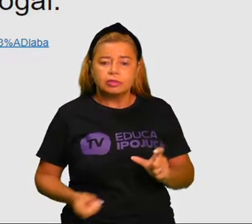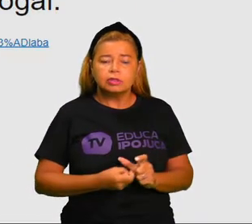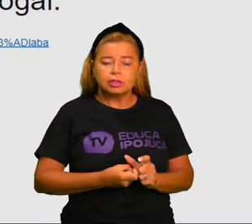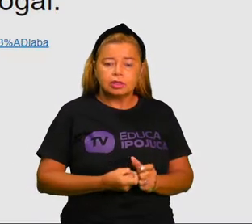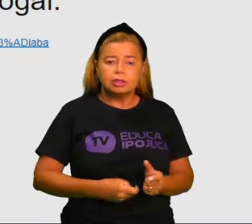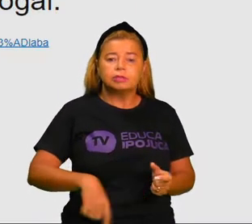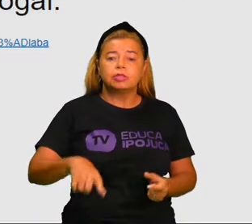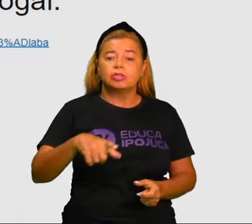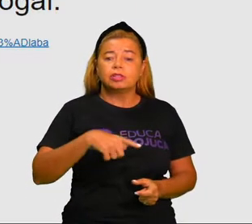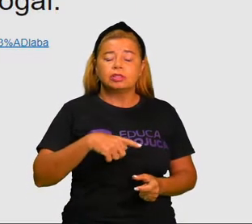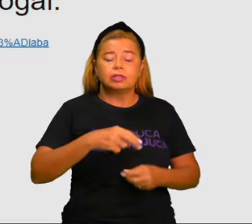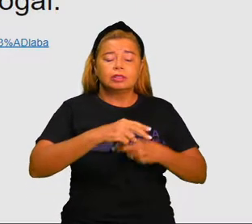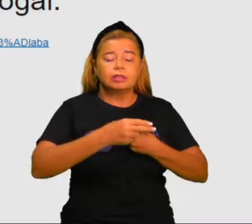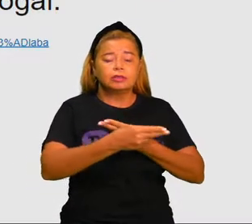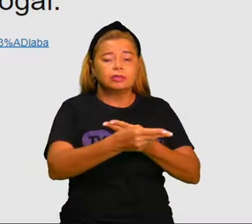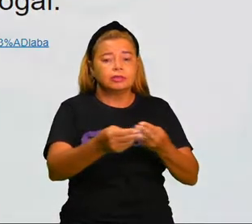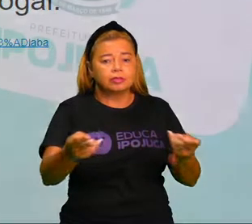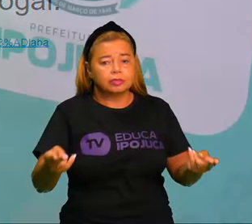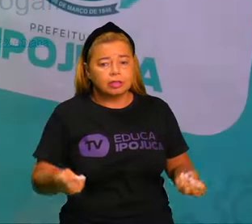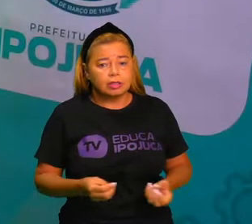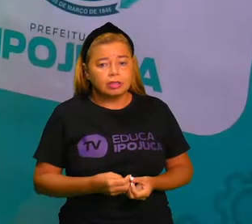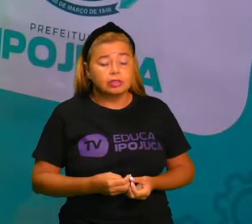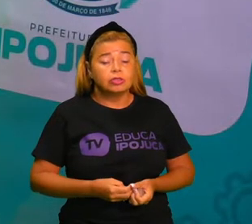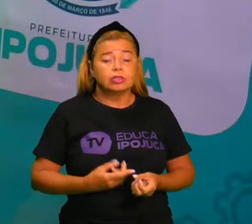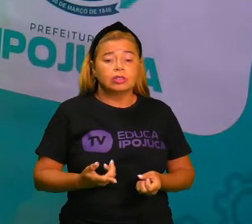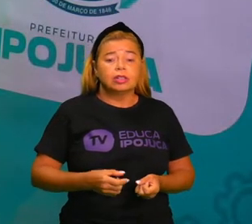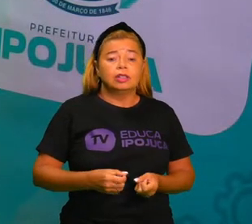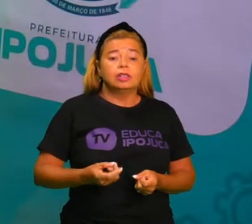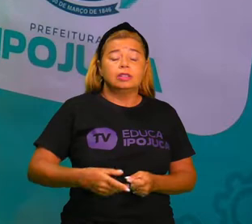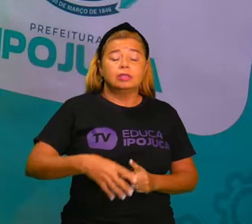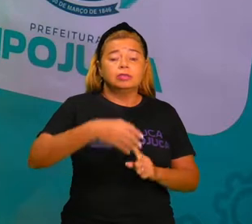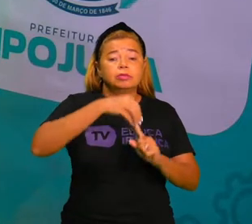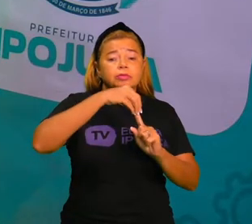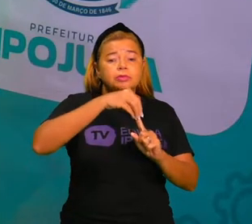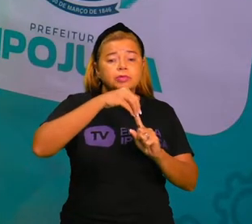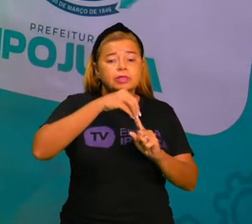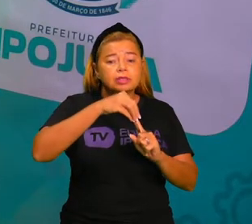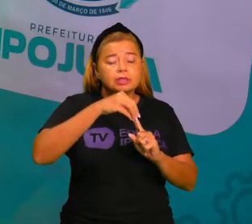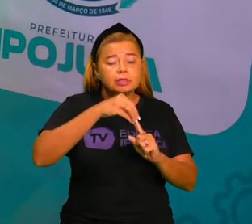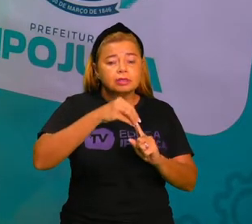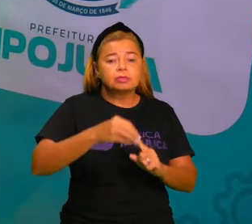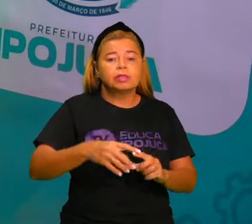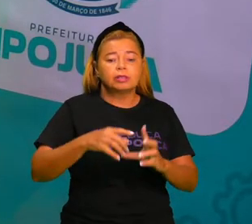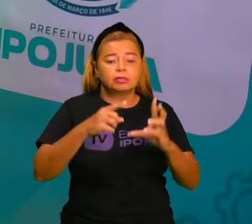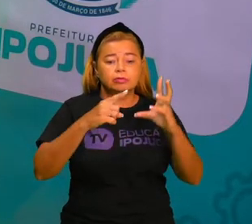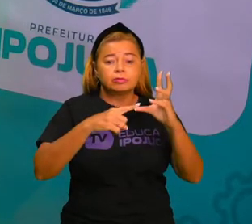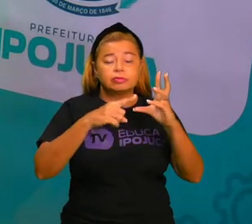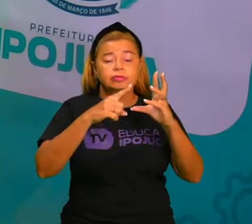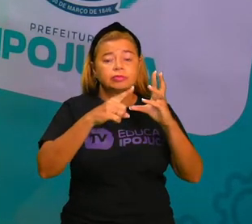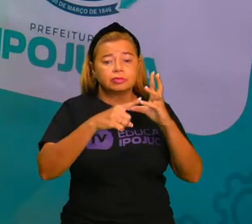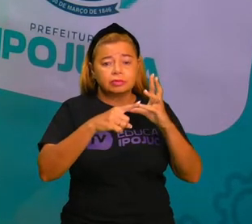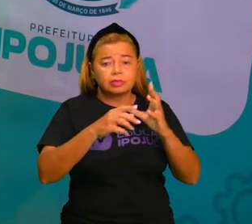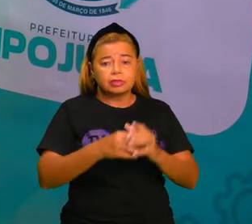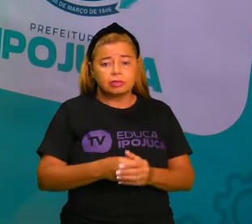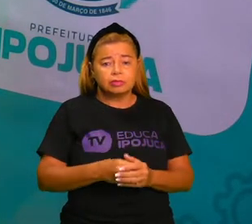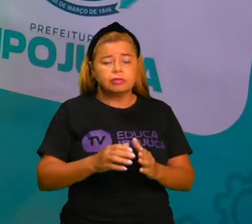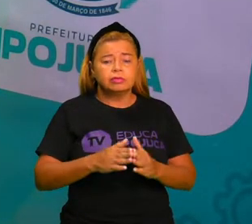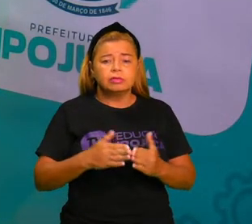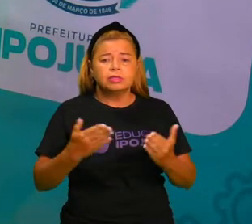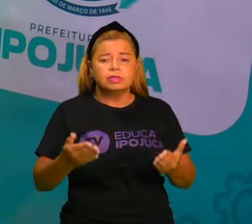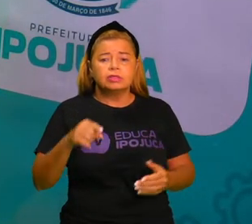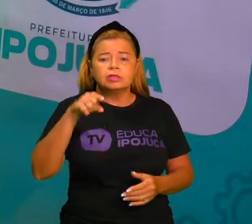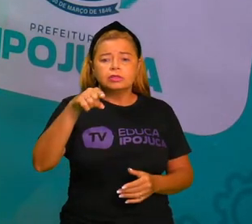principal da sílaba é a vogal. Lembra que na outra aula nós estudamos sobre a ordem alfabética